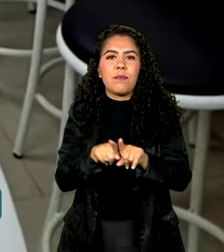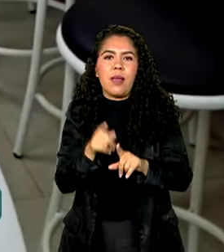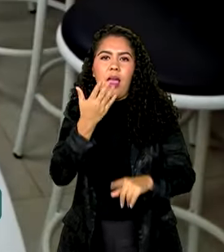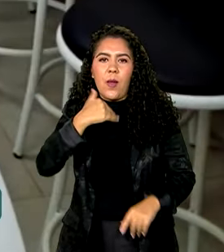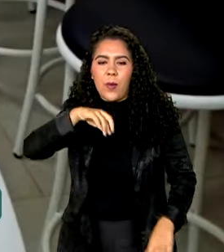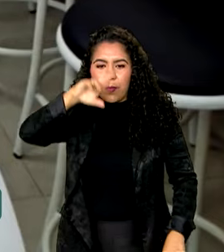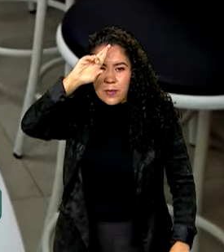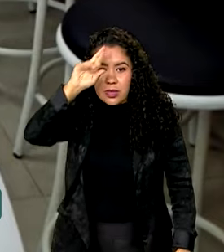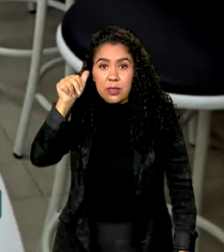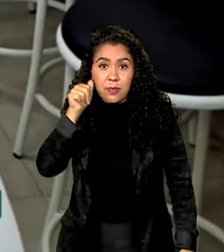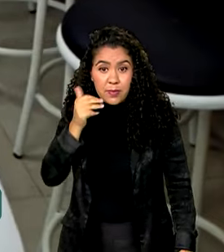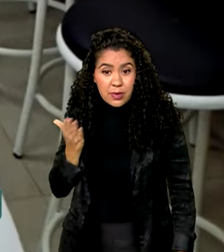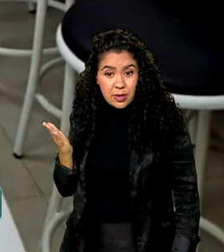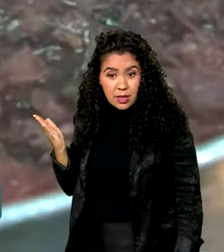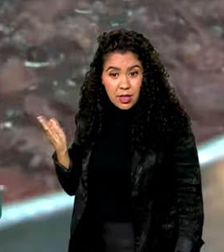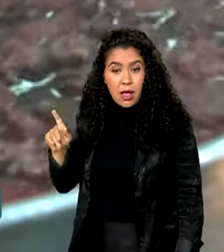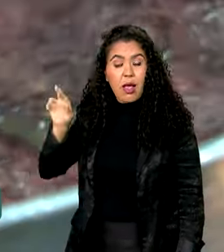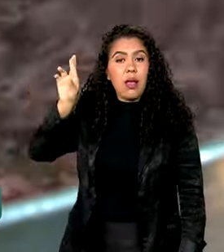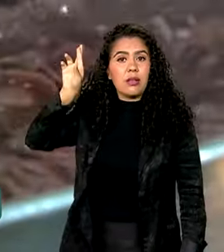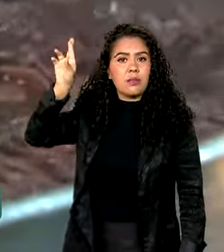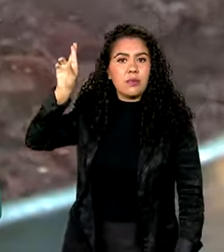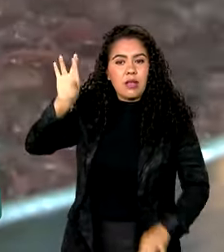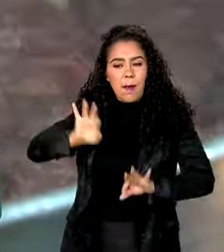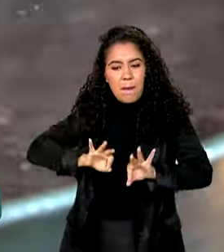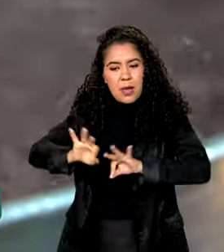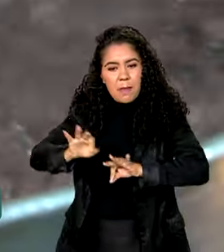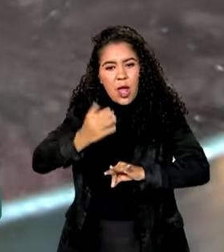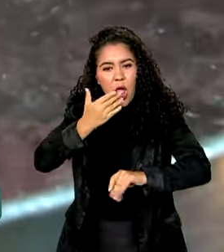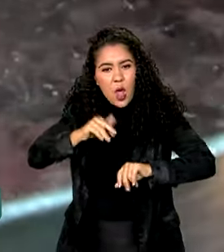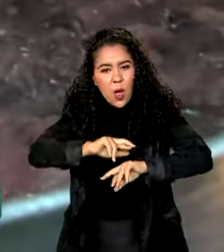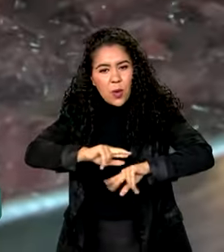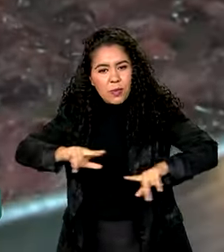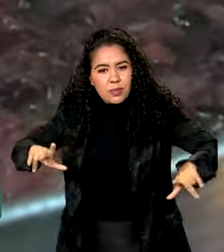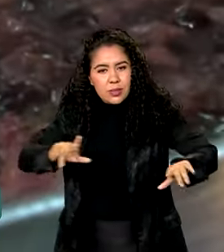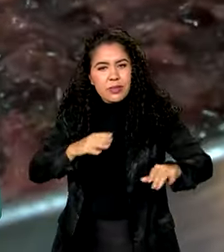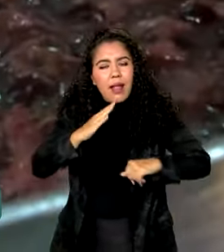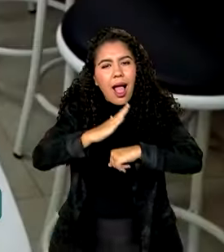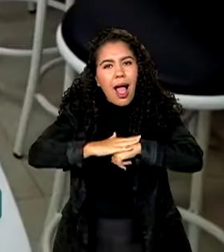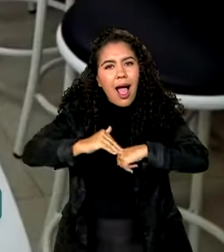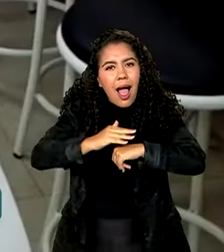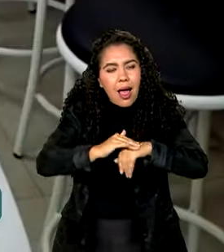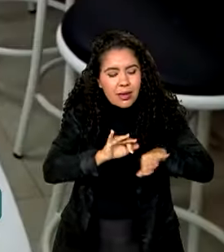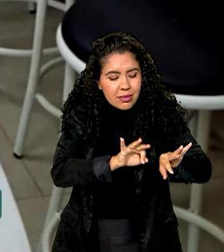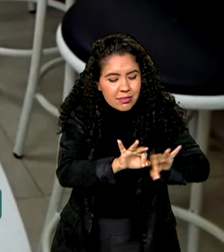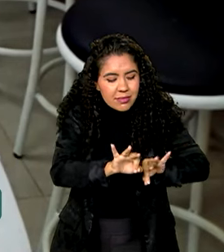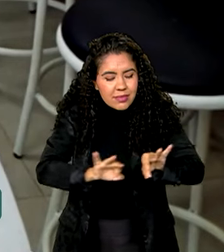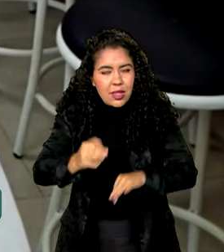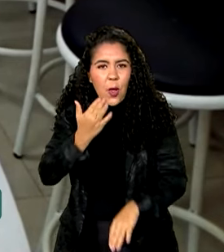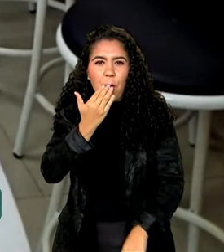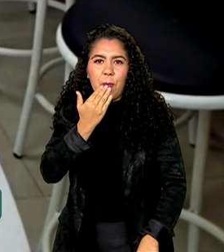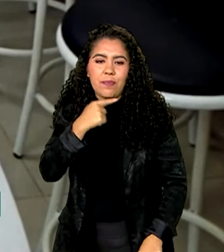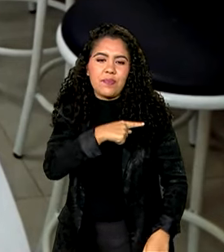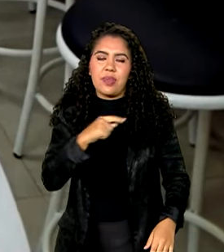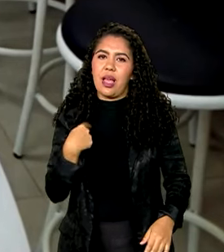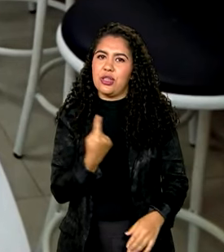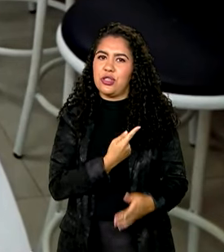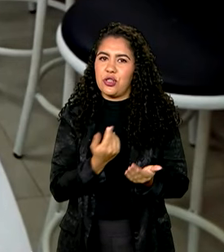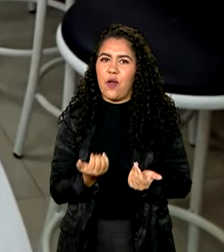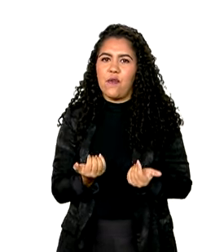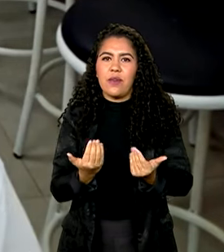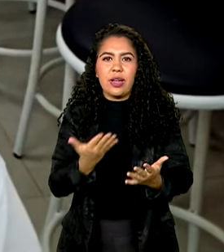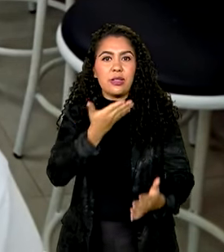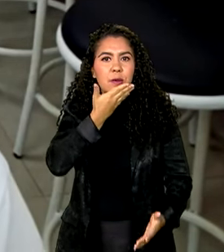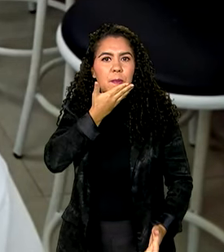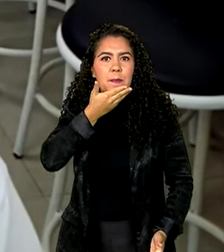responsável pelo preparo da comida e tempera cada prato com muito carinho. A gente sempre oferece o melhor para eles.